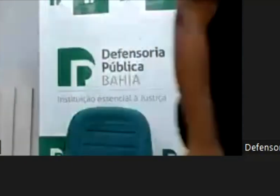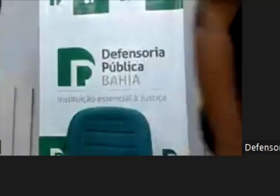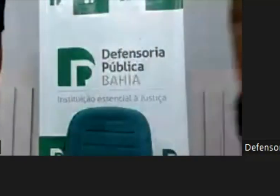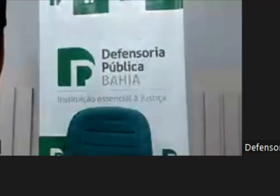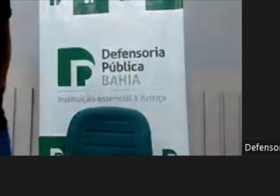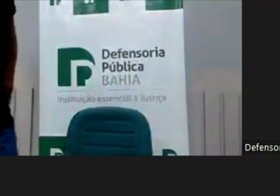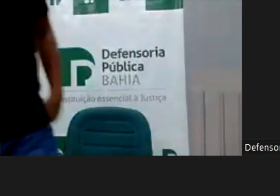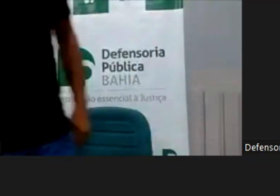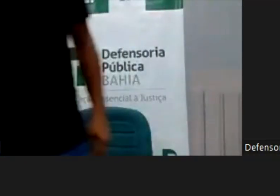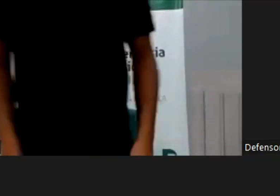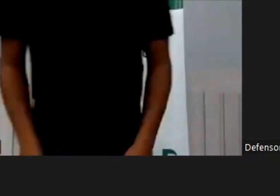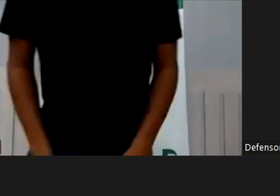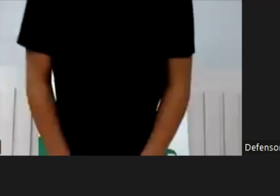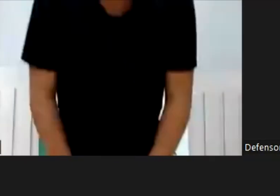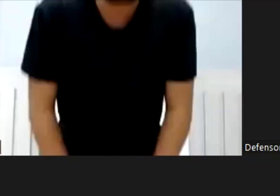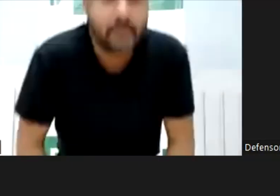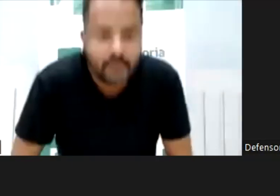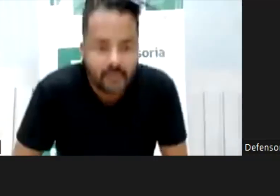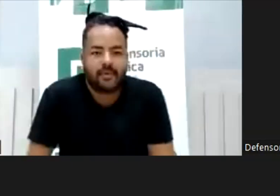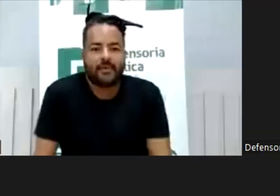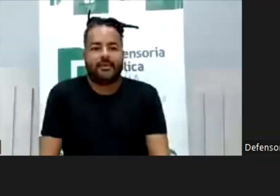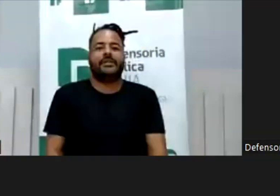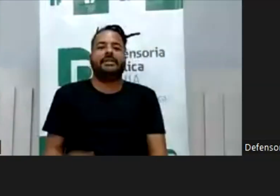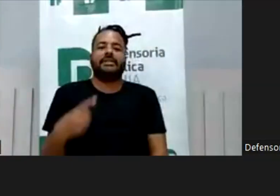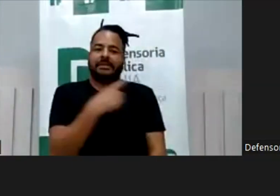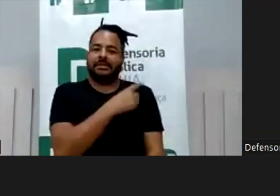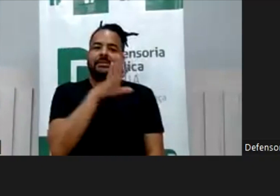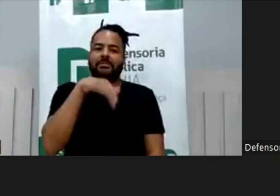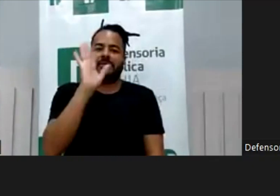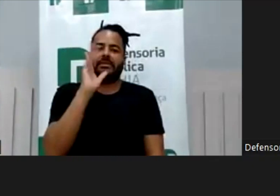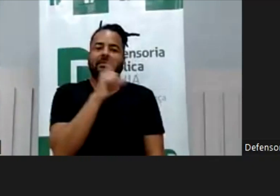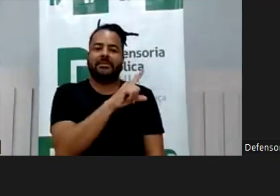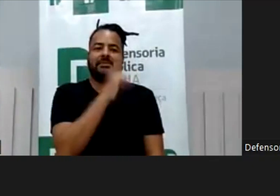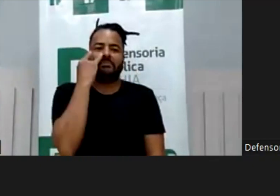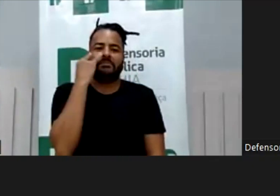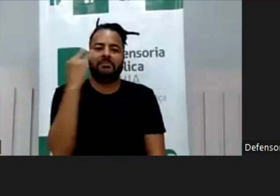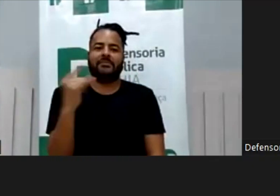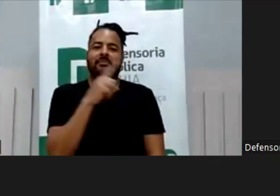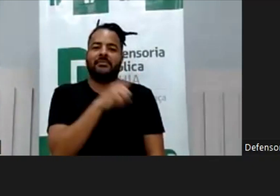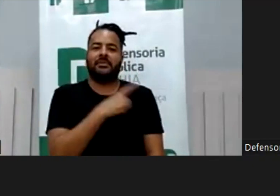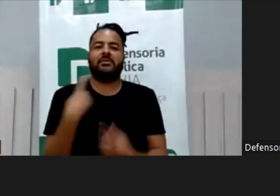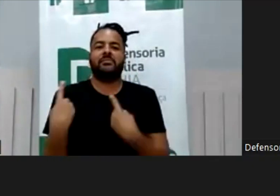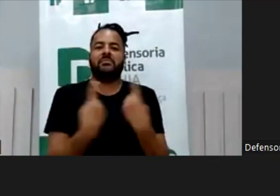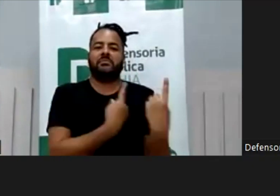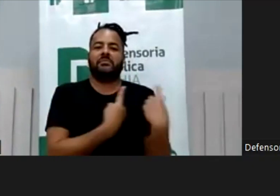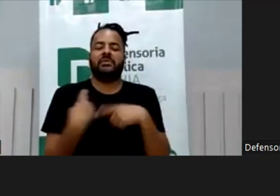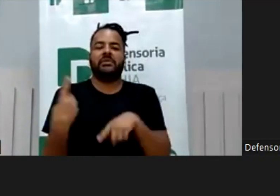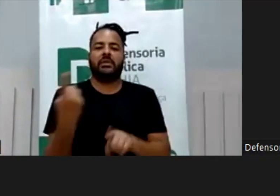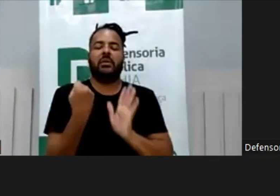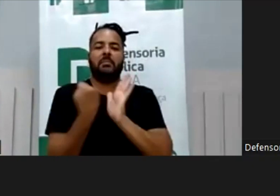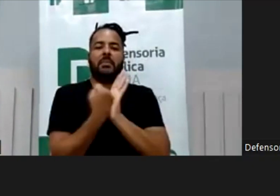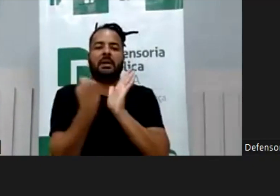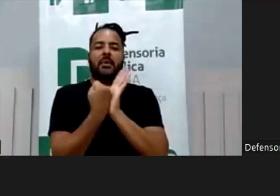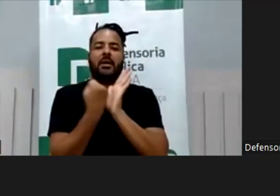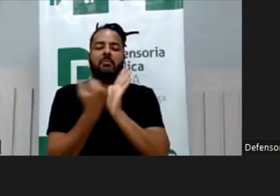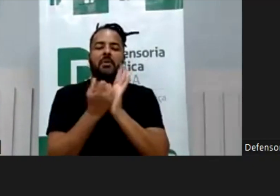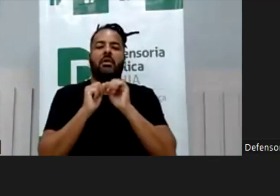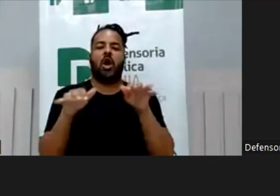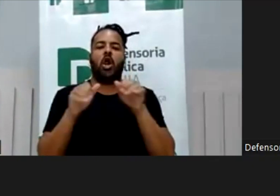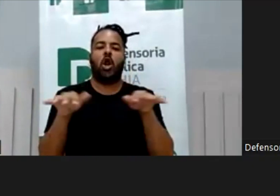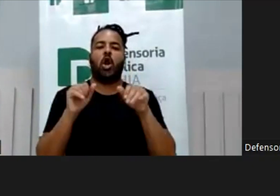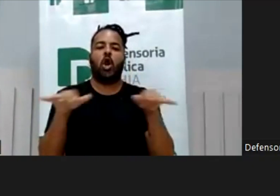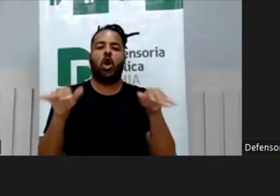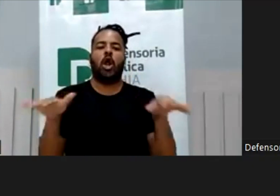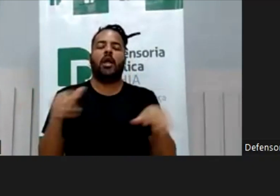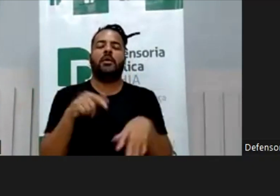atraente, ela vende para muito mais marcas, ela dialoga com muita gente, entendeu, com sonho dourado, que ainda é o de muita gente, do comercial